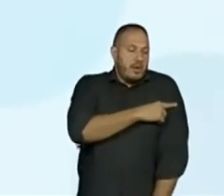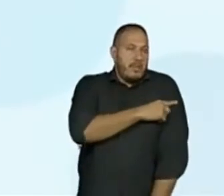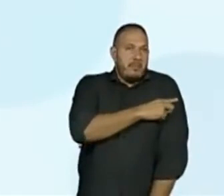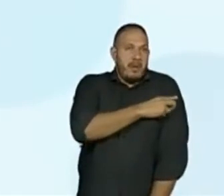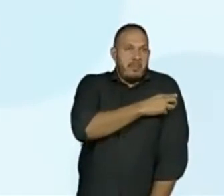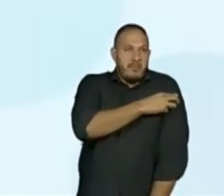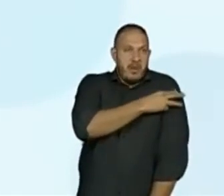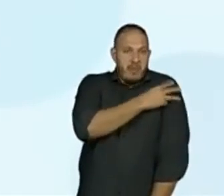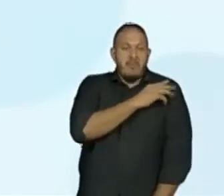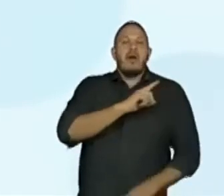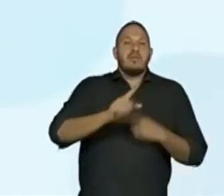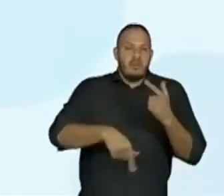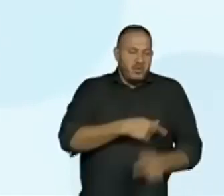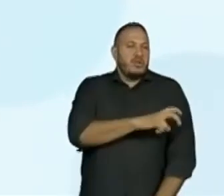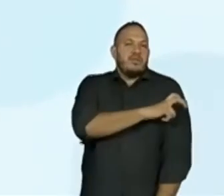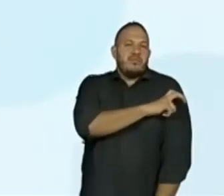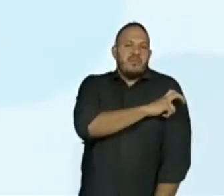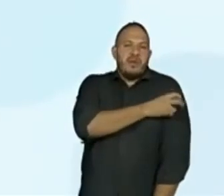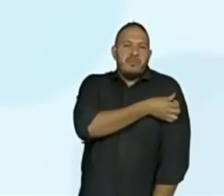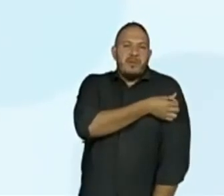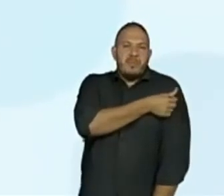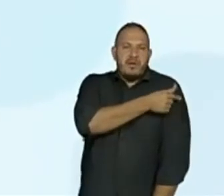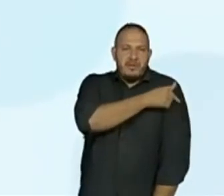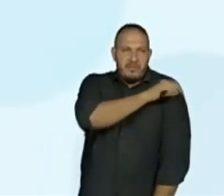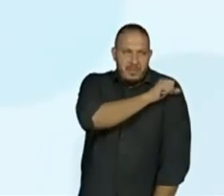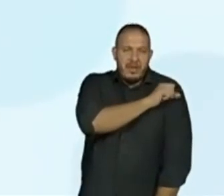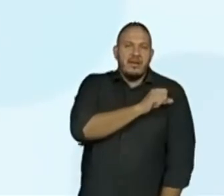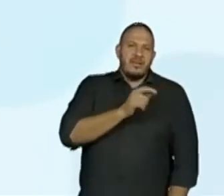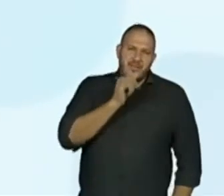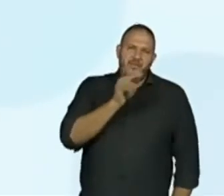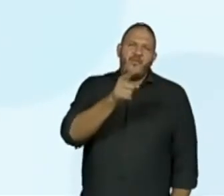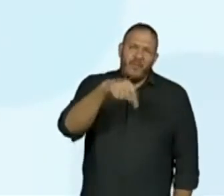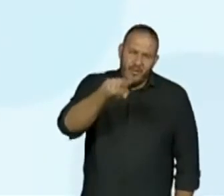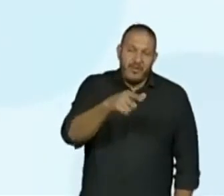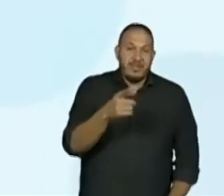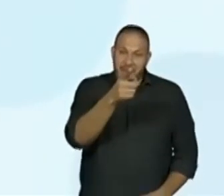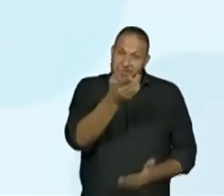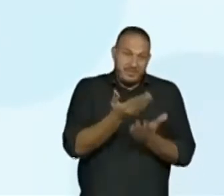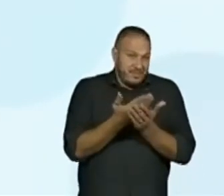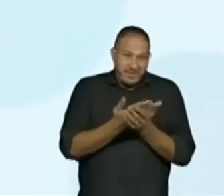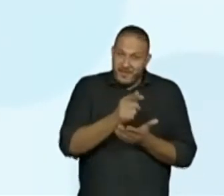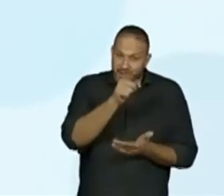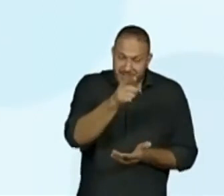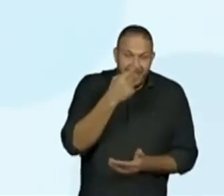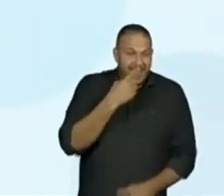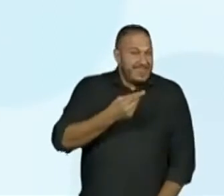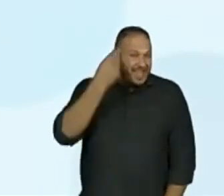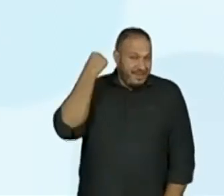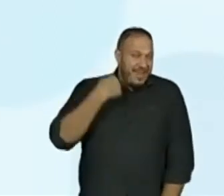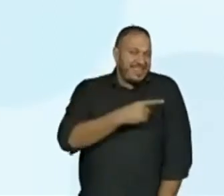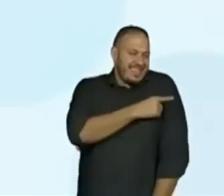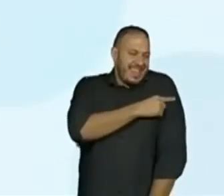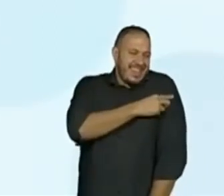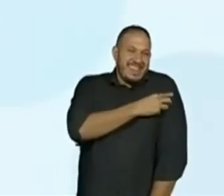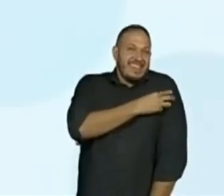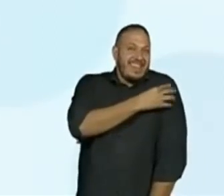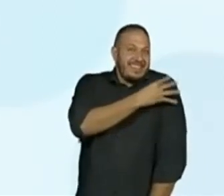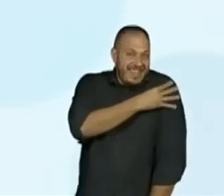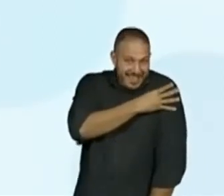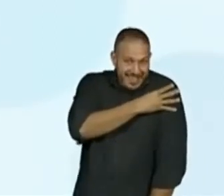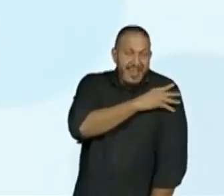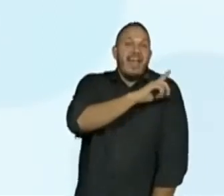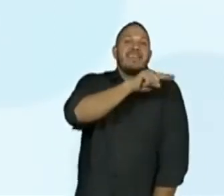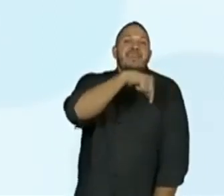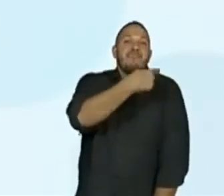e o secundário. Gente, traduzindo isso aqui, a série que vocês estão, faz parte do antigo primário, tá?